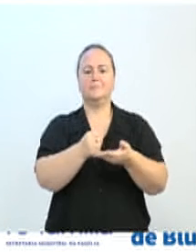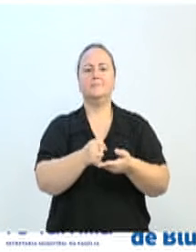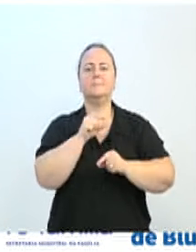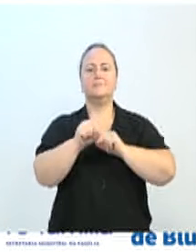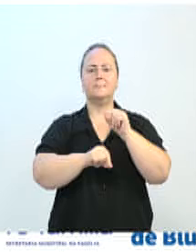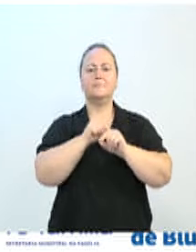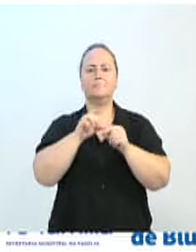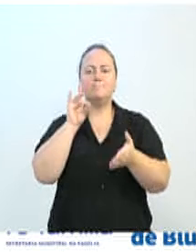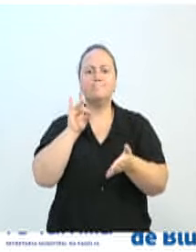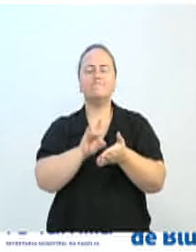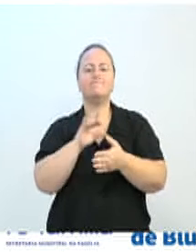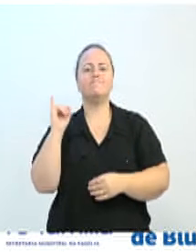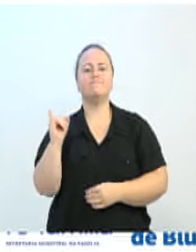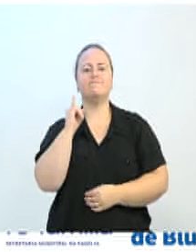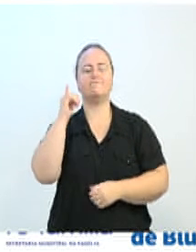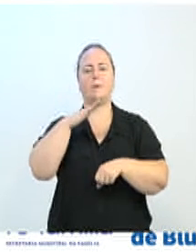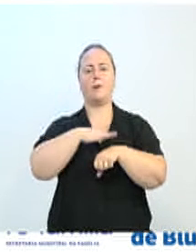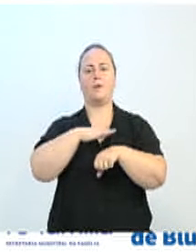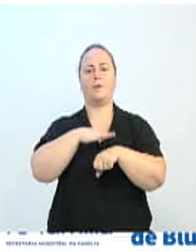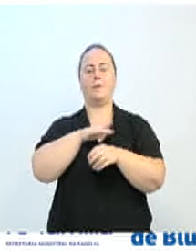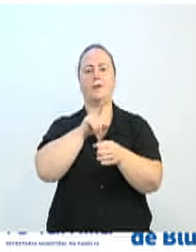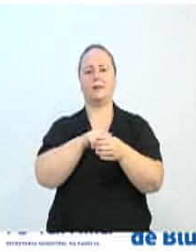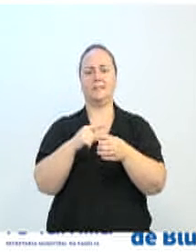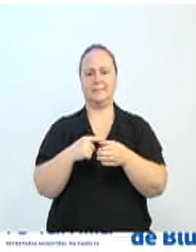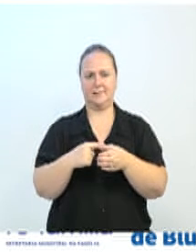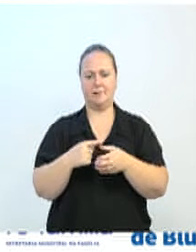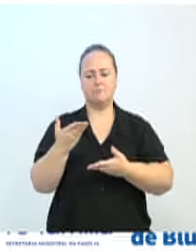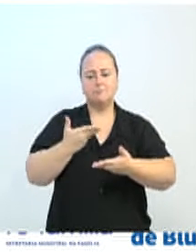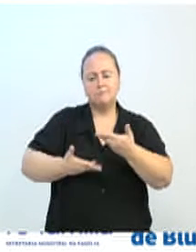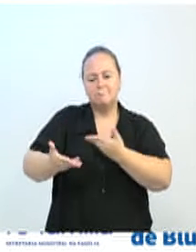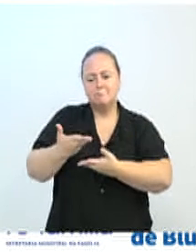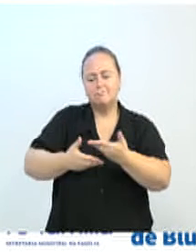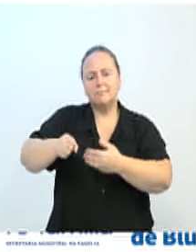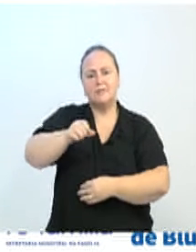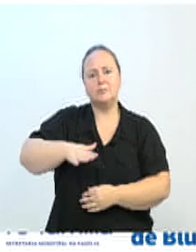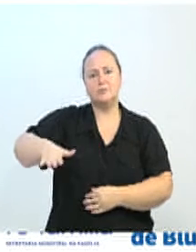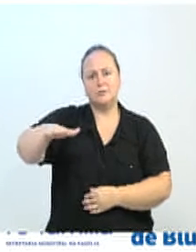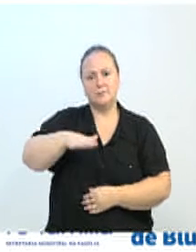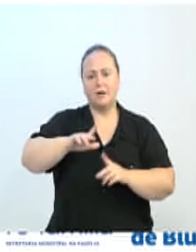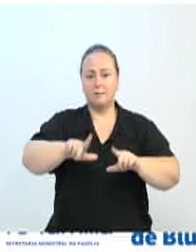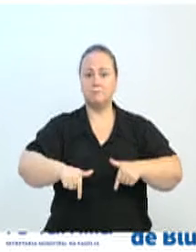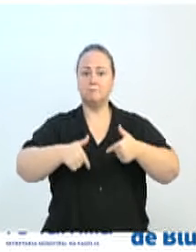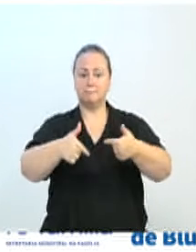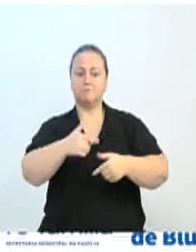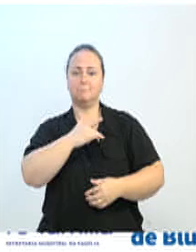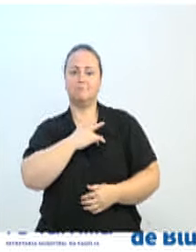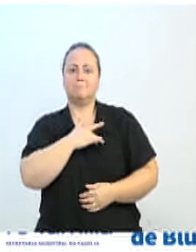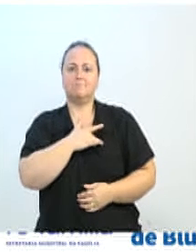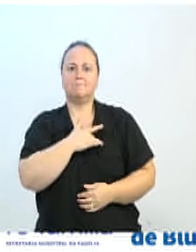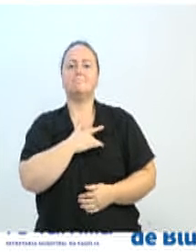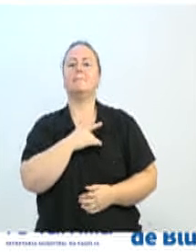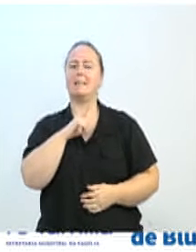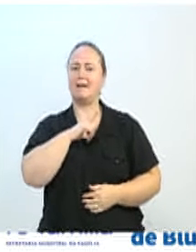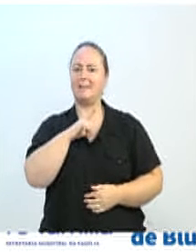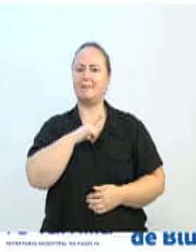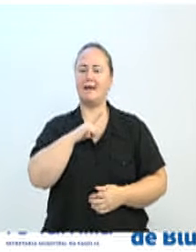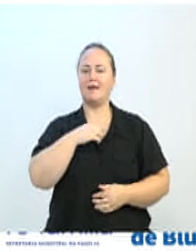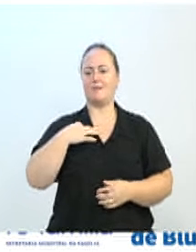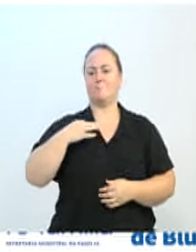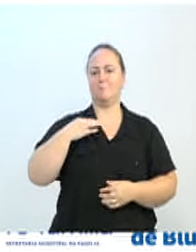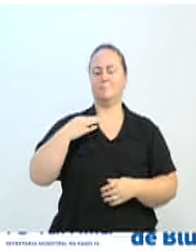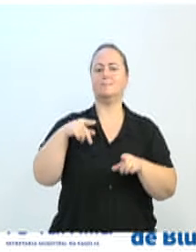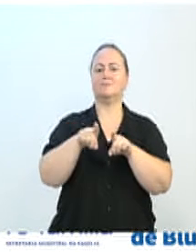importantes eventos na cidade, oportunizando a integração social com ações solidárias e voluntárias, além de ajudar no